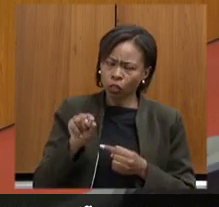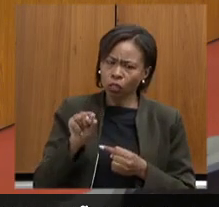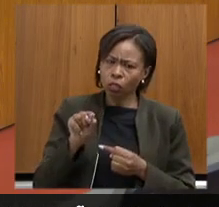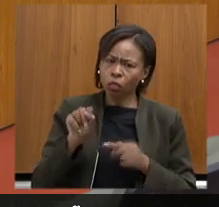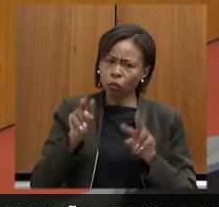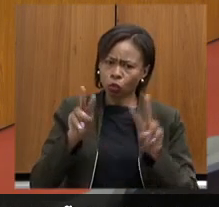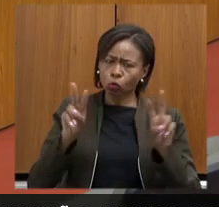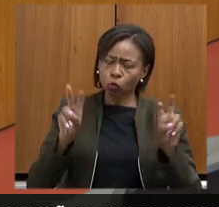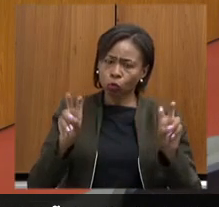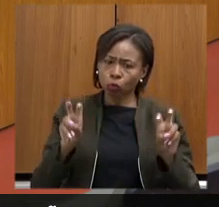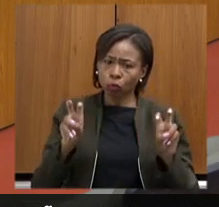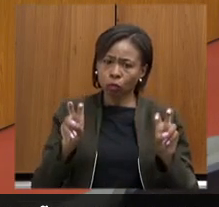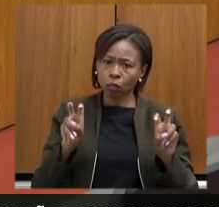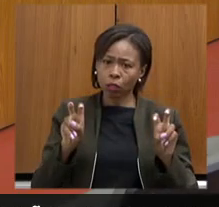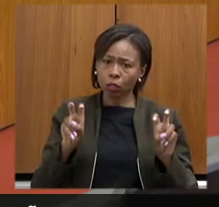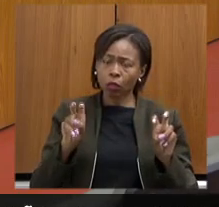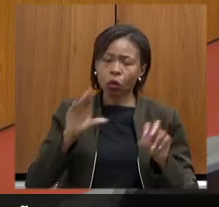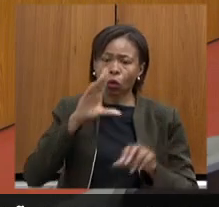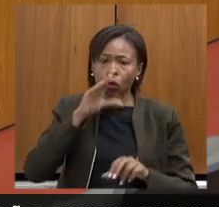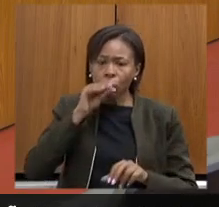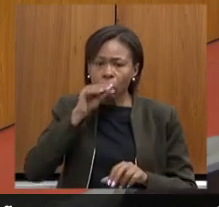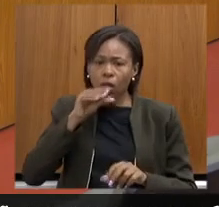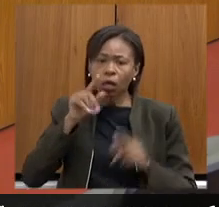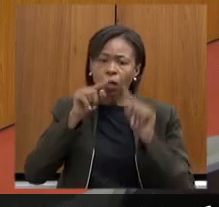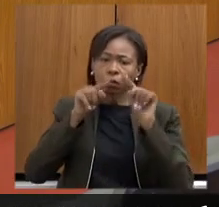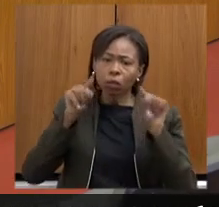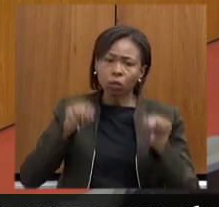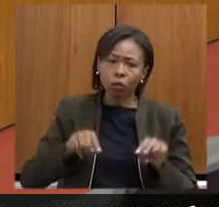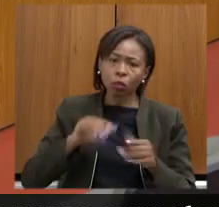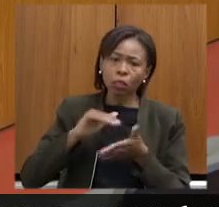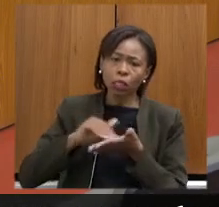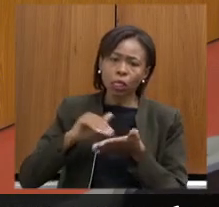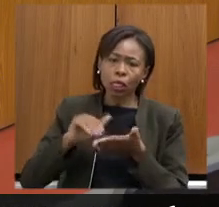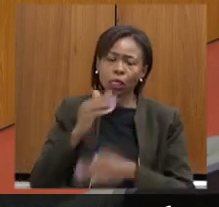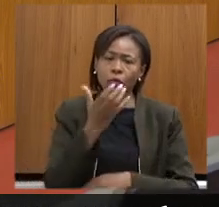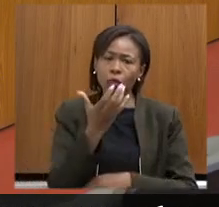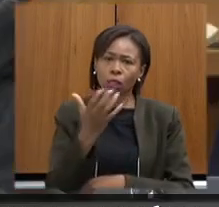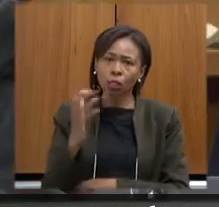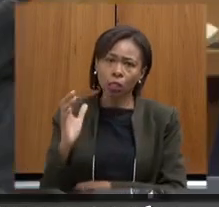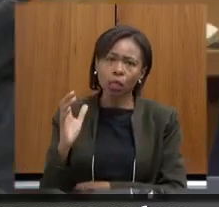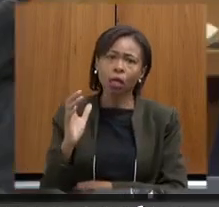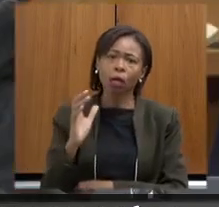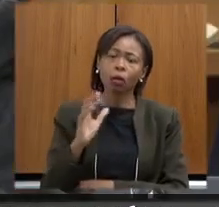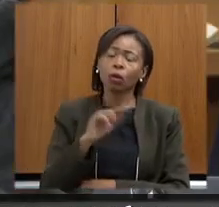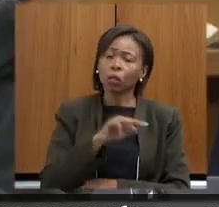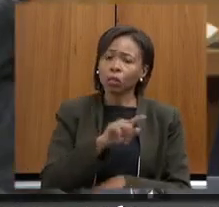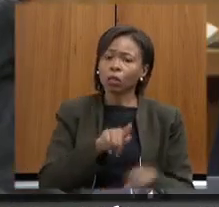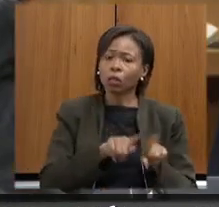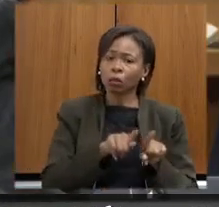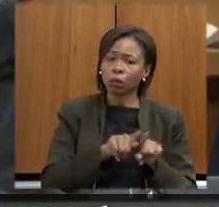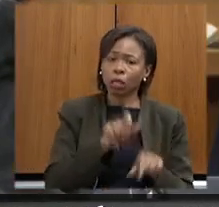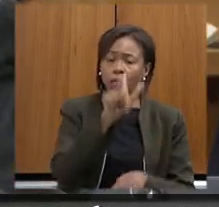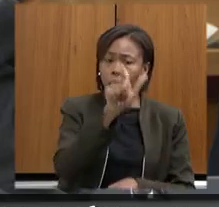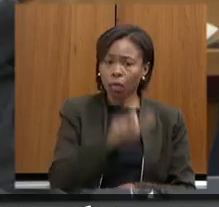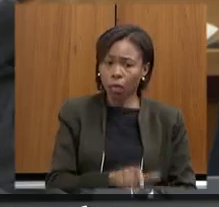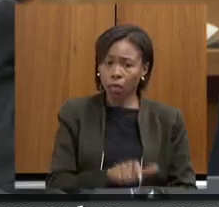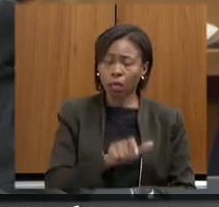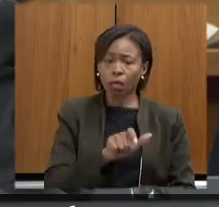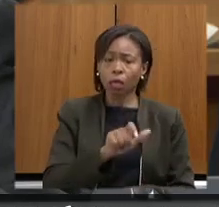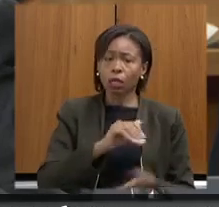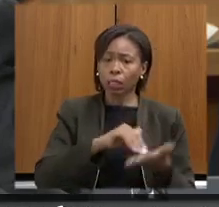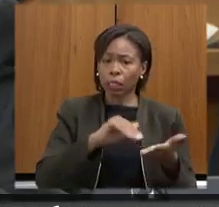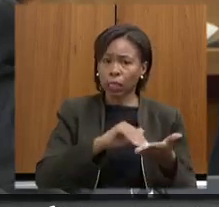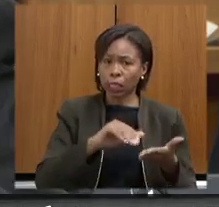questão relativa aos servidores a casa nas quais se inclui inclusive a secretária Marília Carvalho que é de